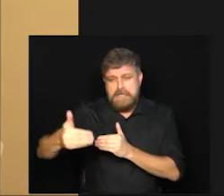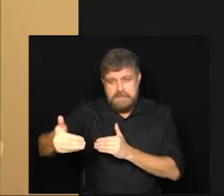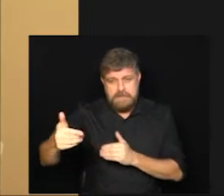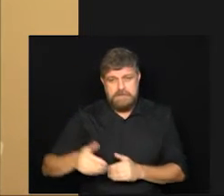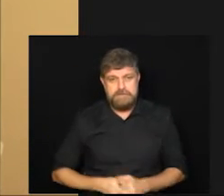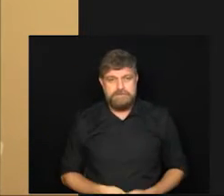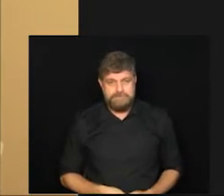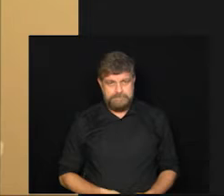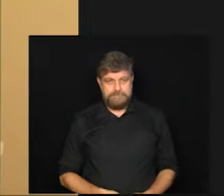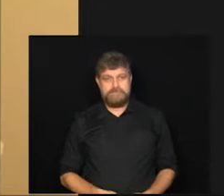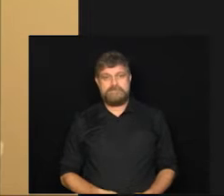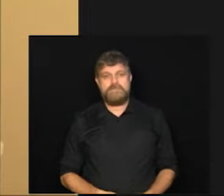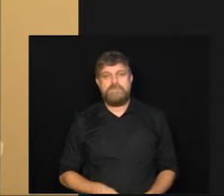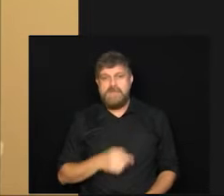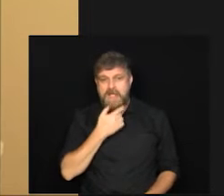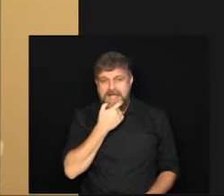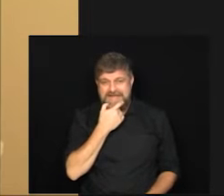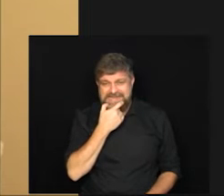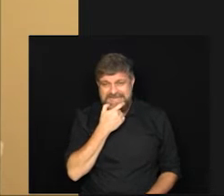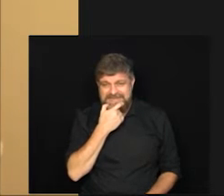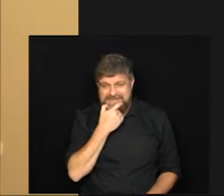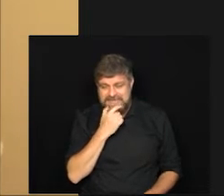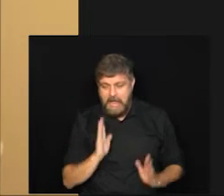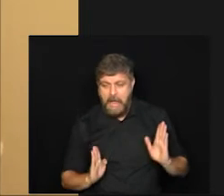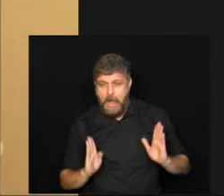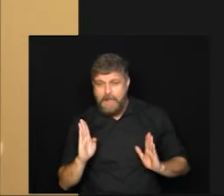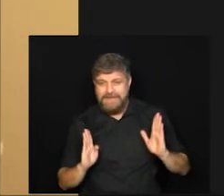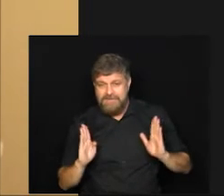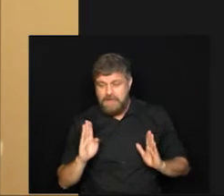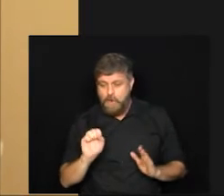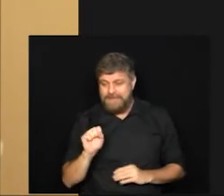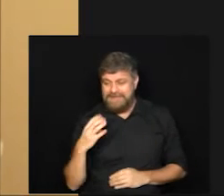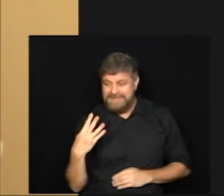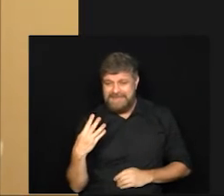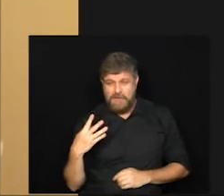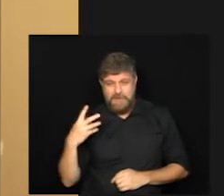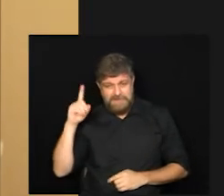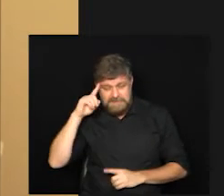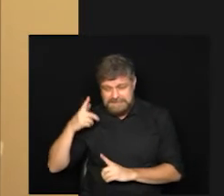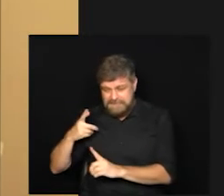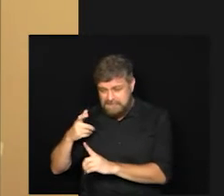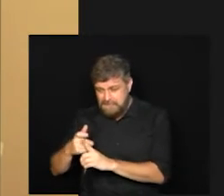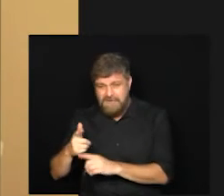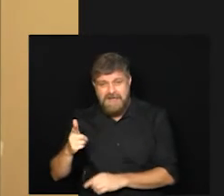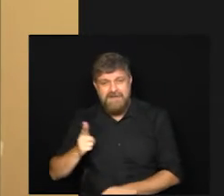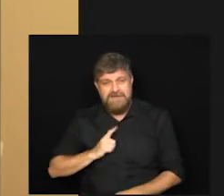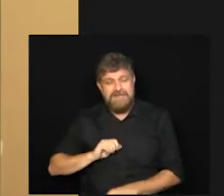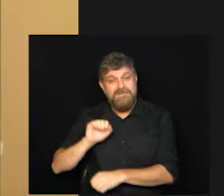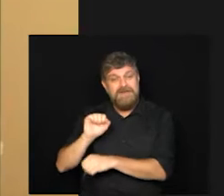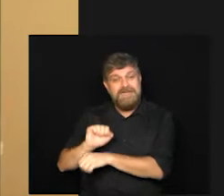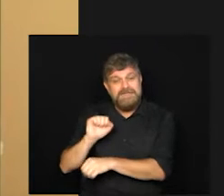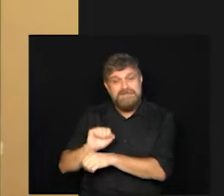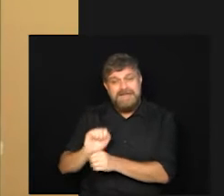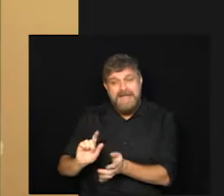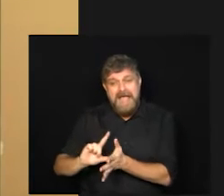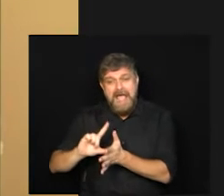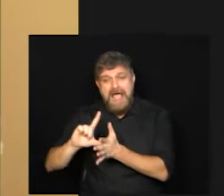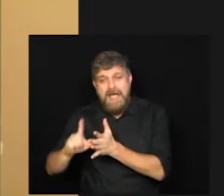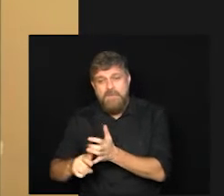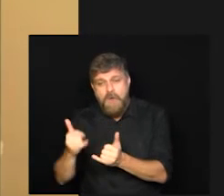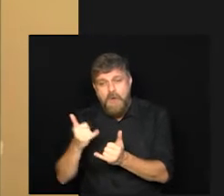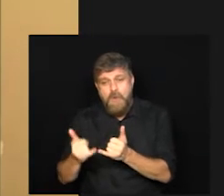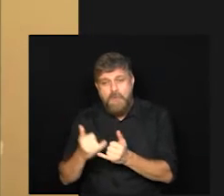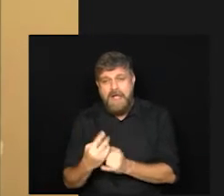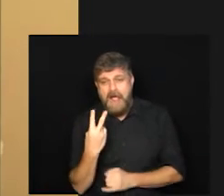da Oxford que o intervalo está de 84 dias a gente vai ter uma imunidade esperada depois de quase